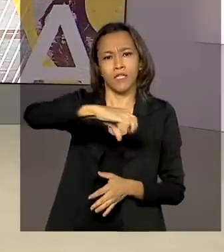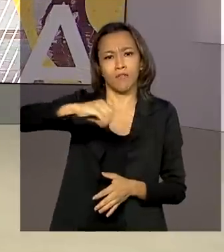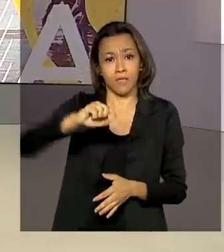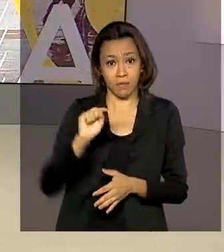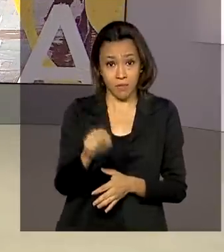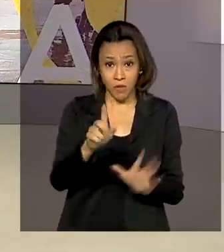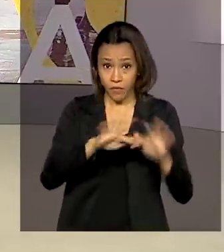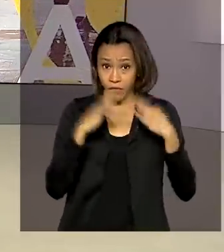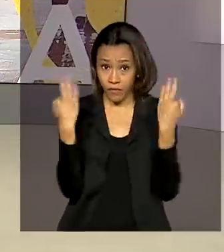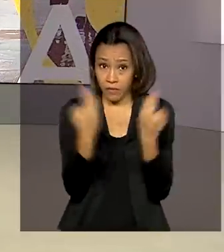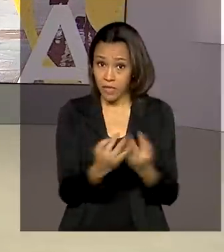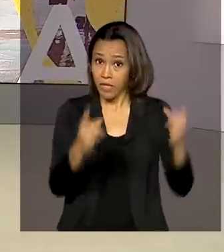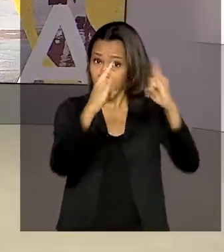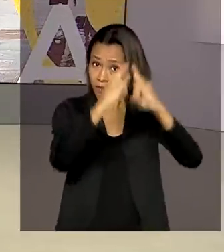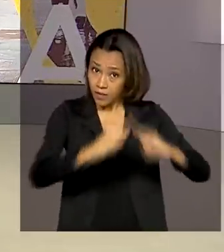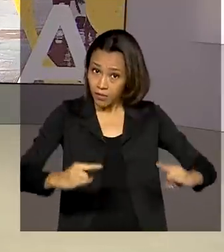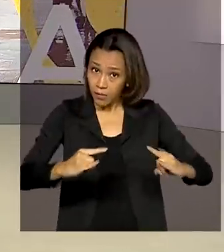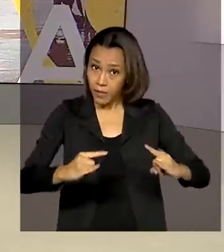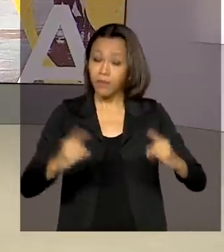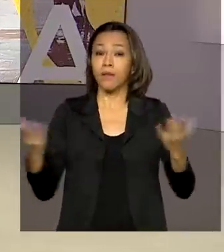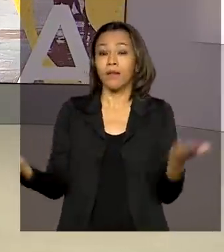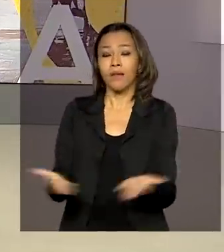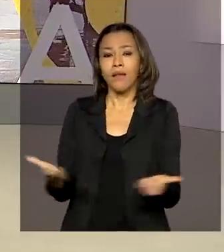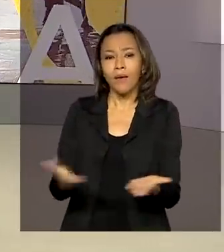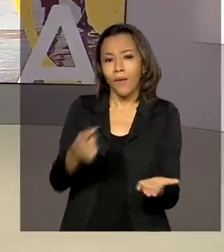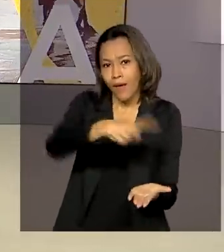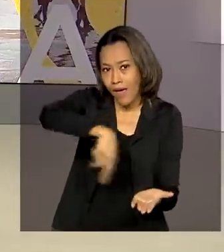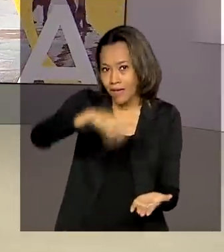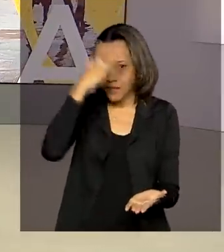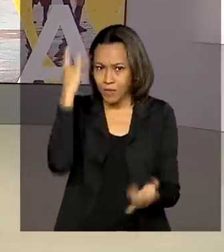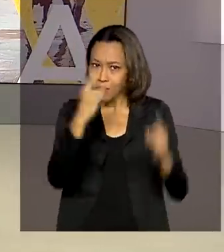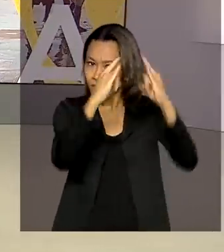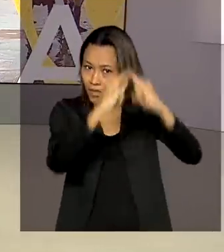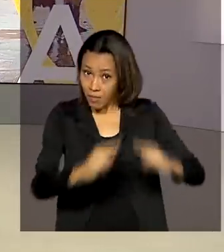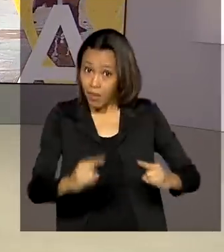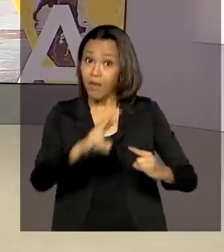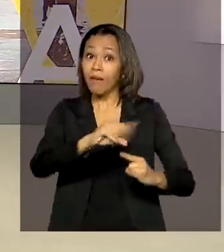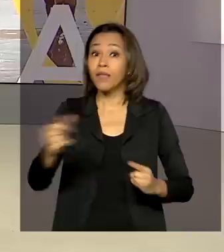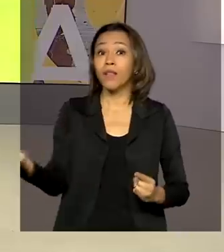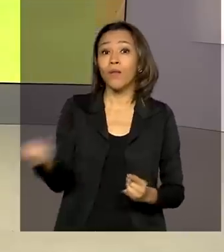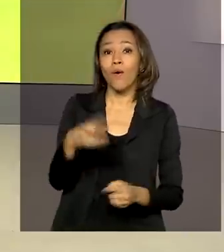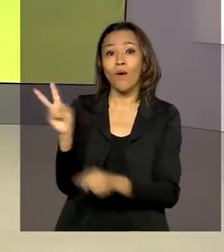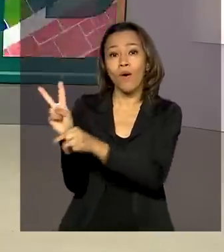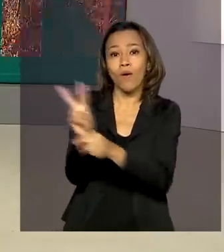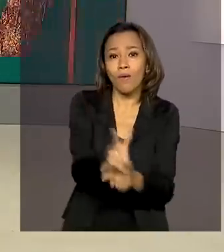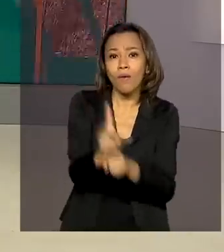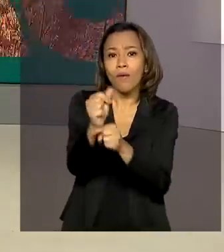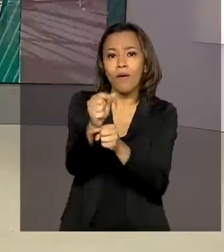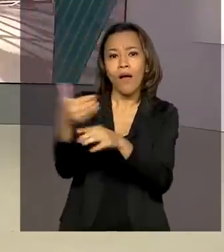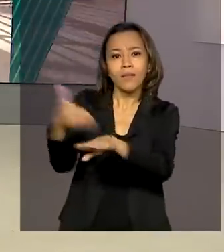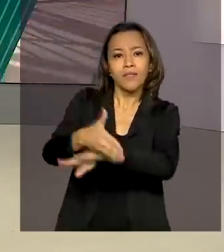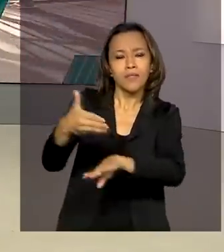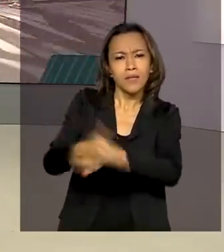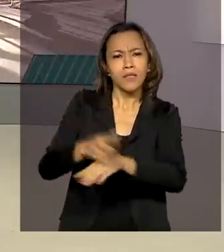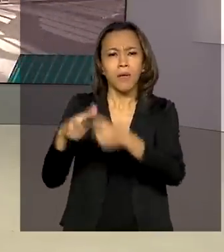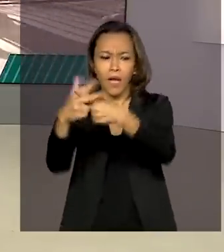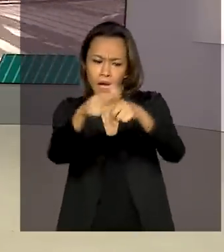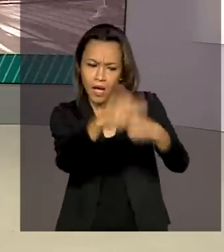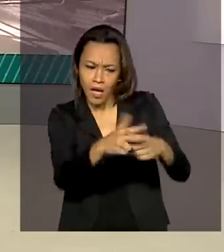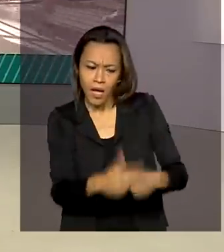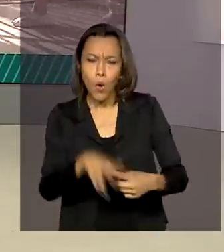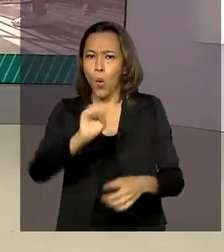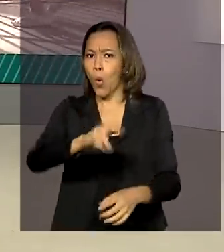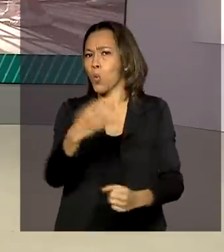em assentamentos da reforma agrária. E agora os assentados vão ter acesso a novas linhas de crédito para reformar ou construir